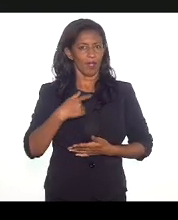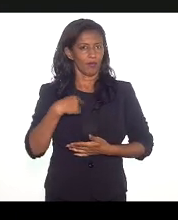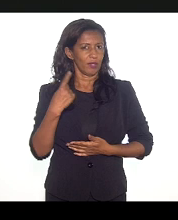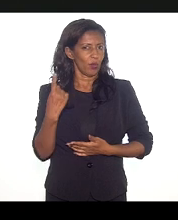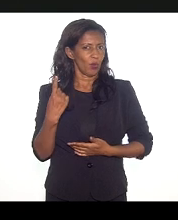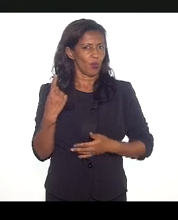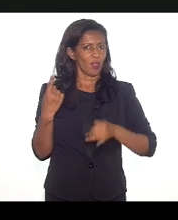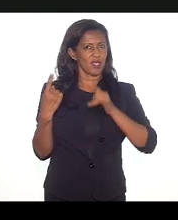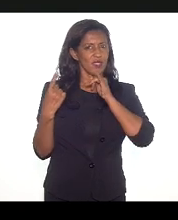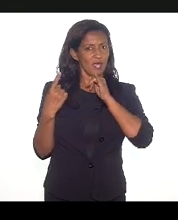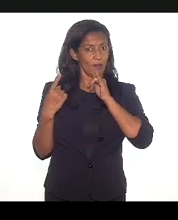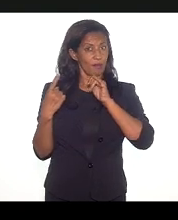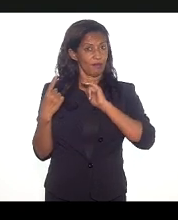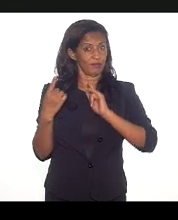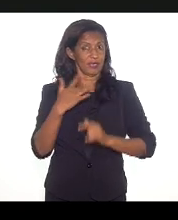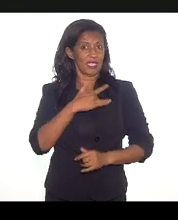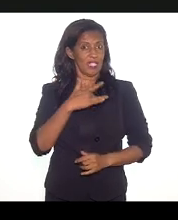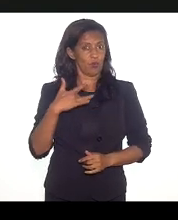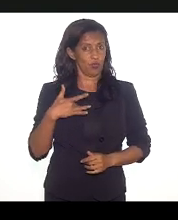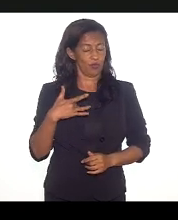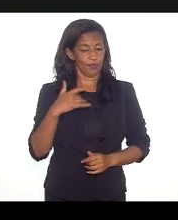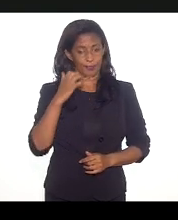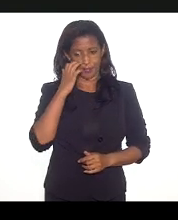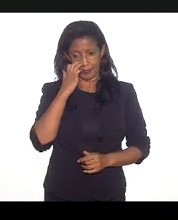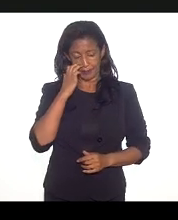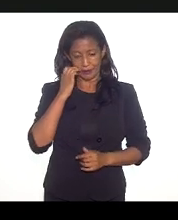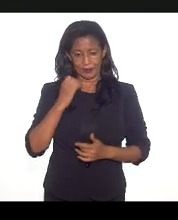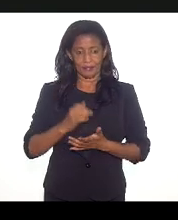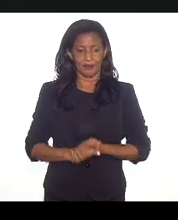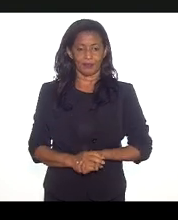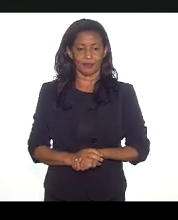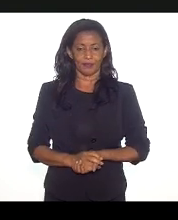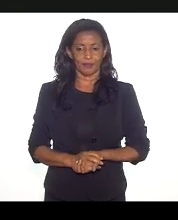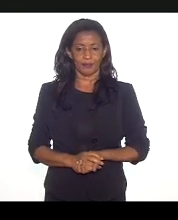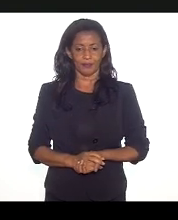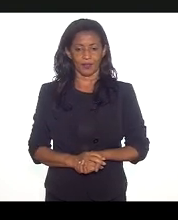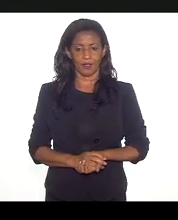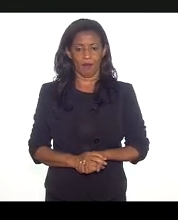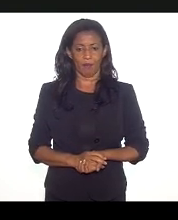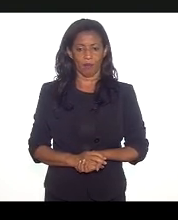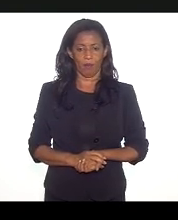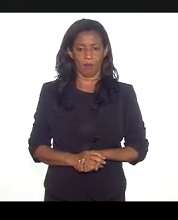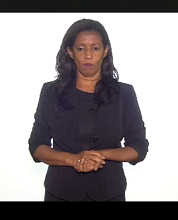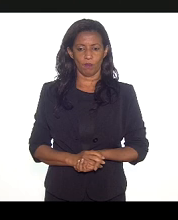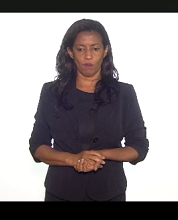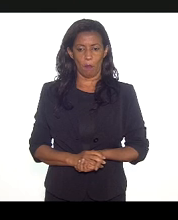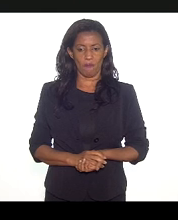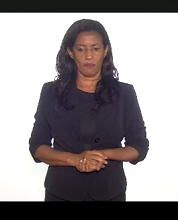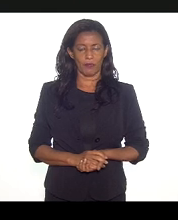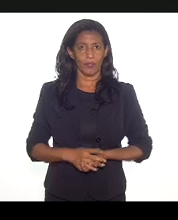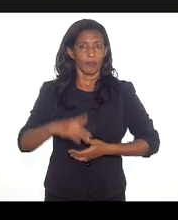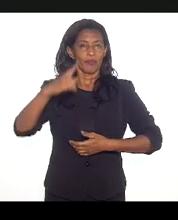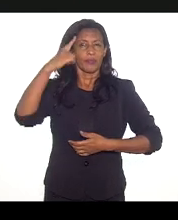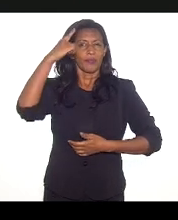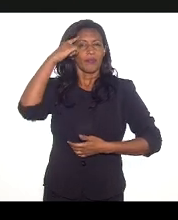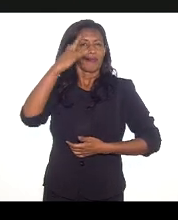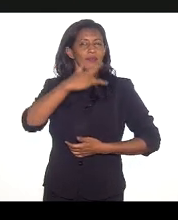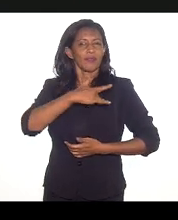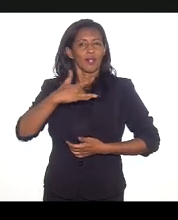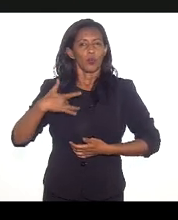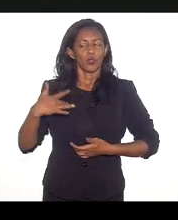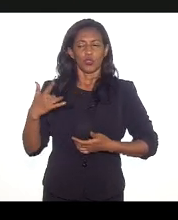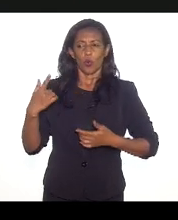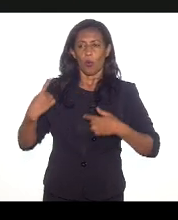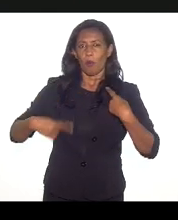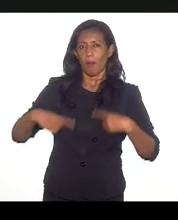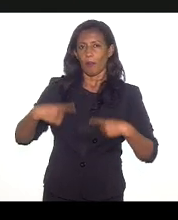exemplo aqui só da saúde, que é a questão do que pensar a saúde como política social e